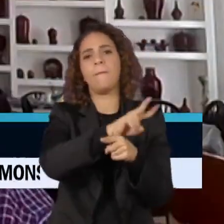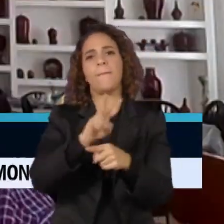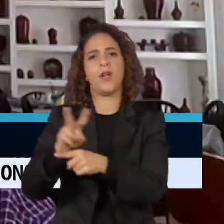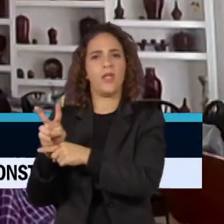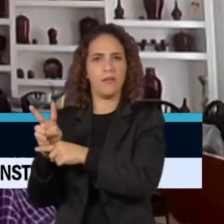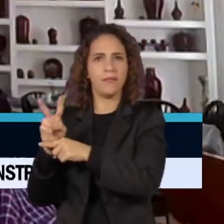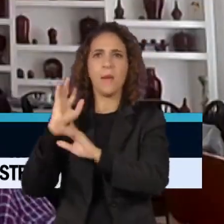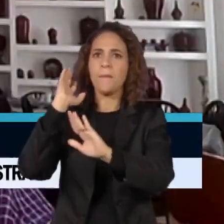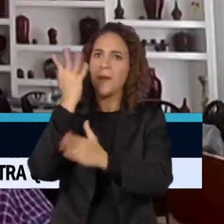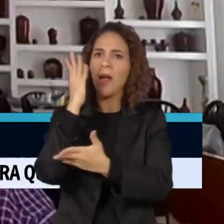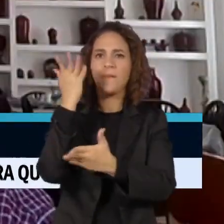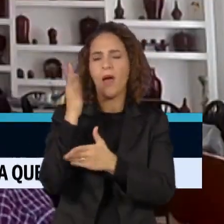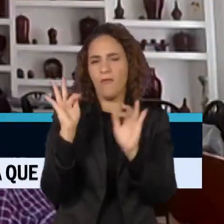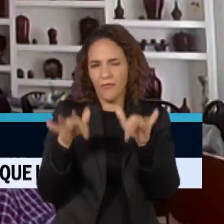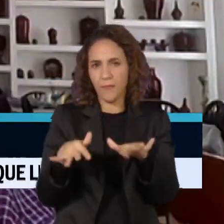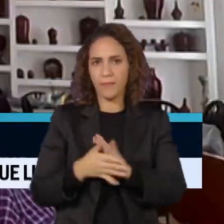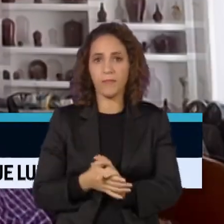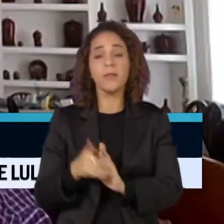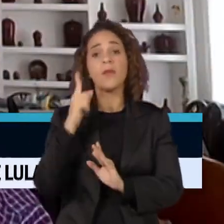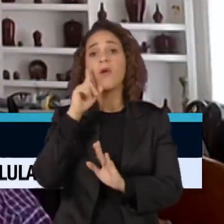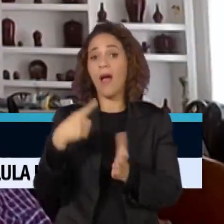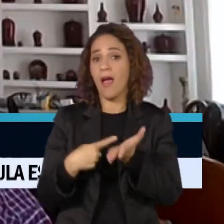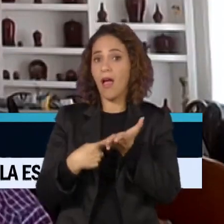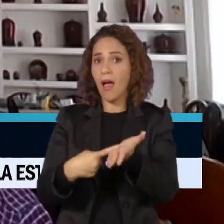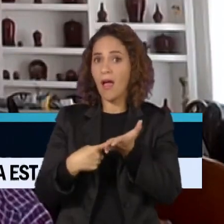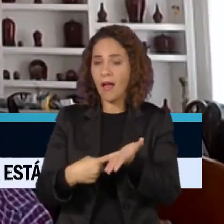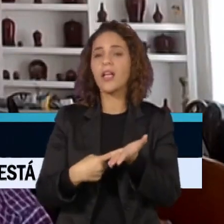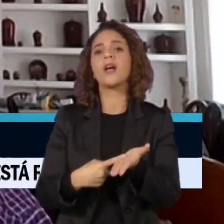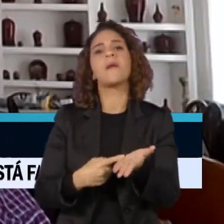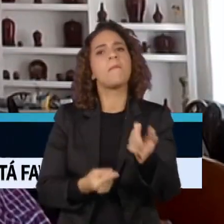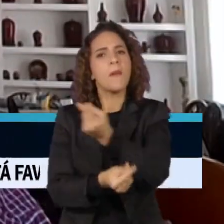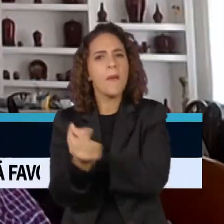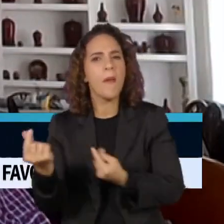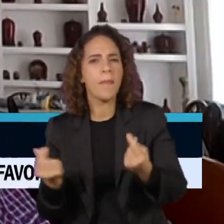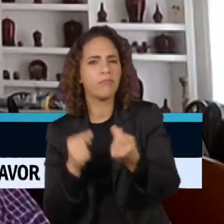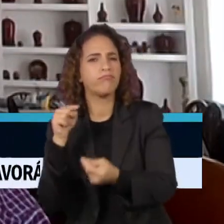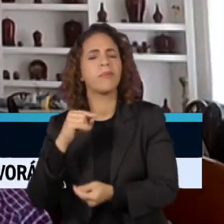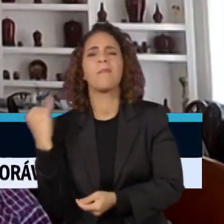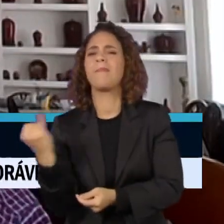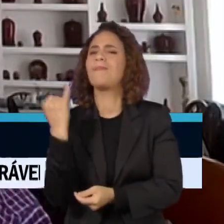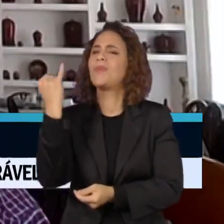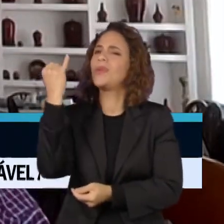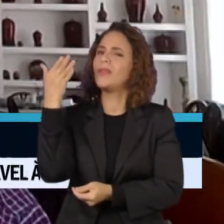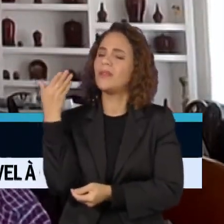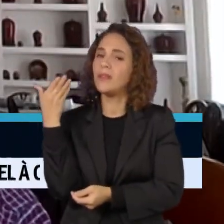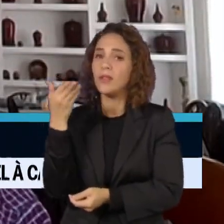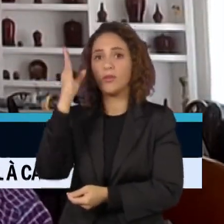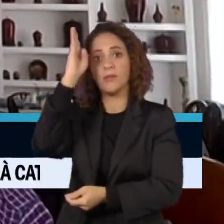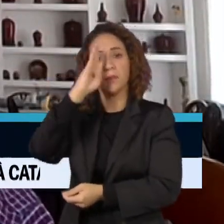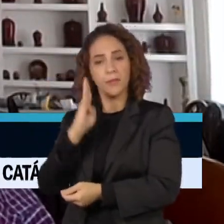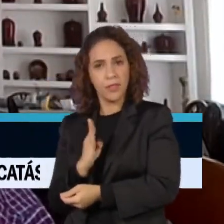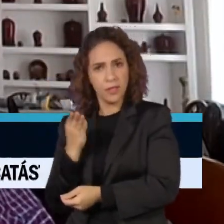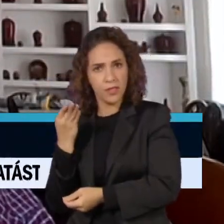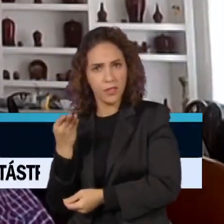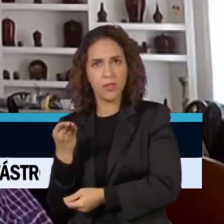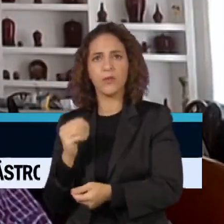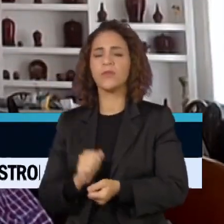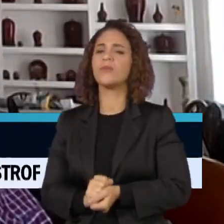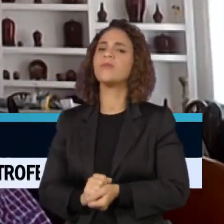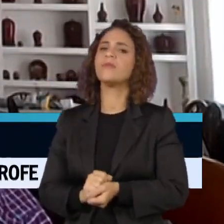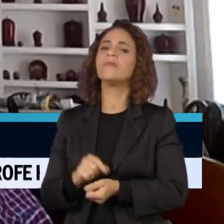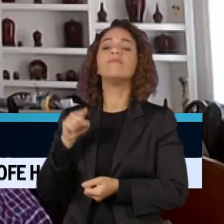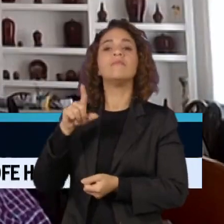acertado na parte comercial. Esse acordo é da maior importância para o Brasil, formaria o